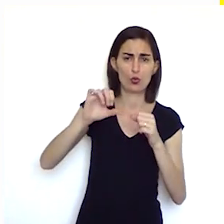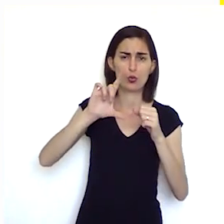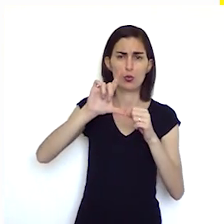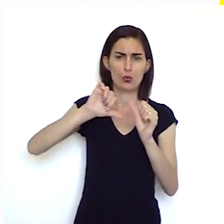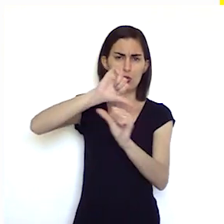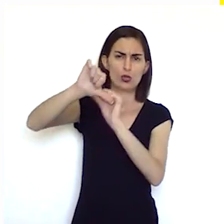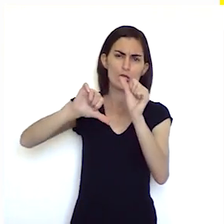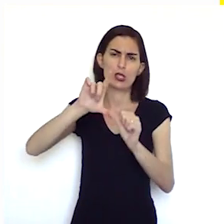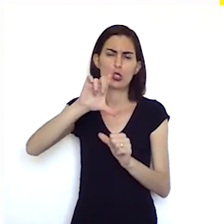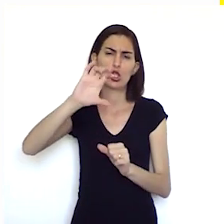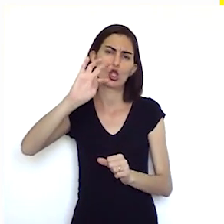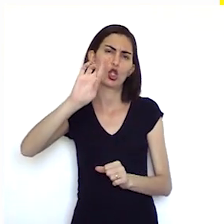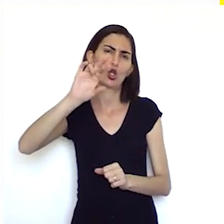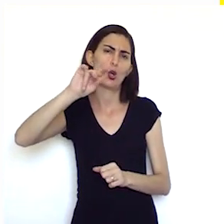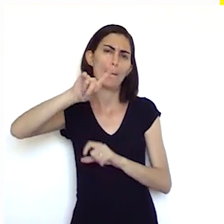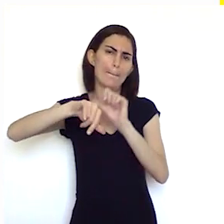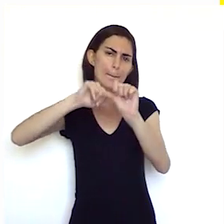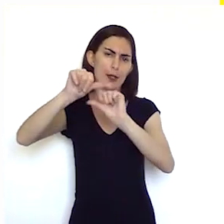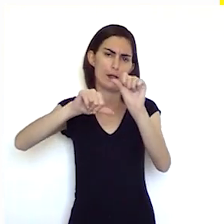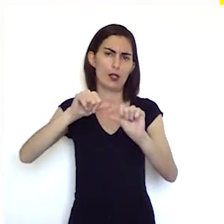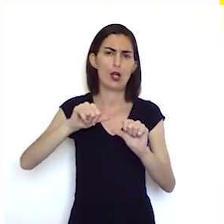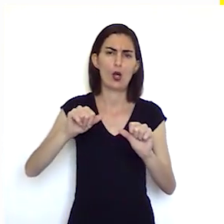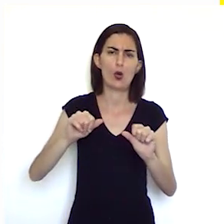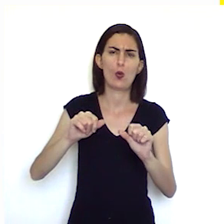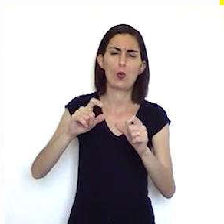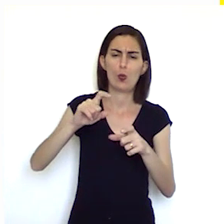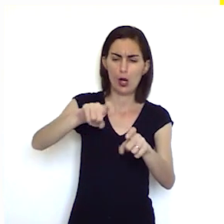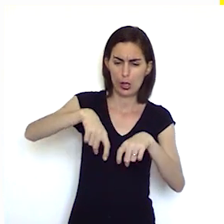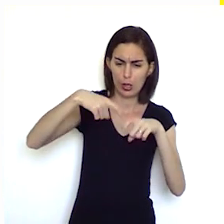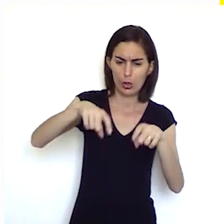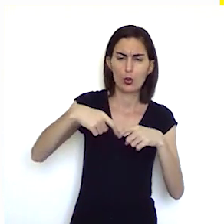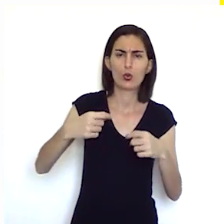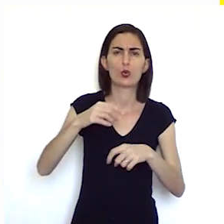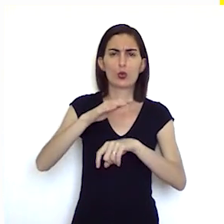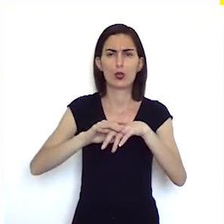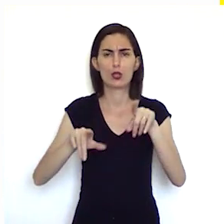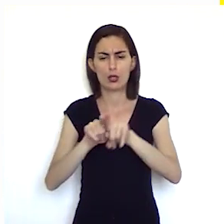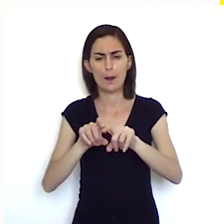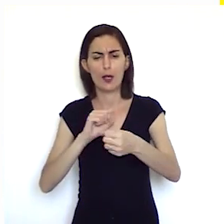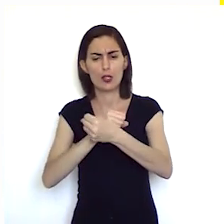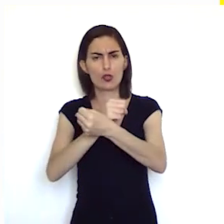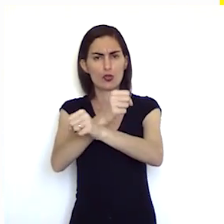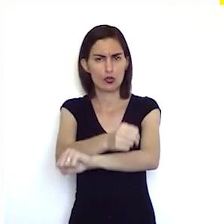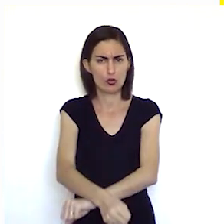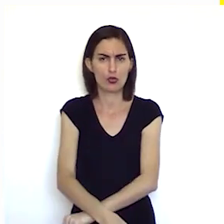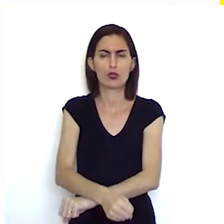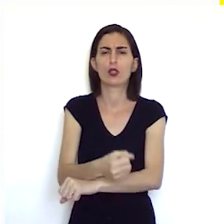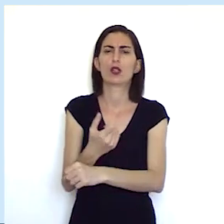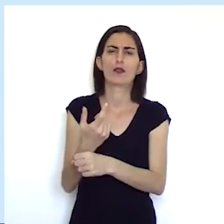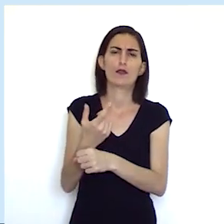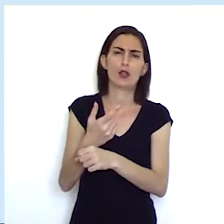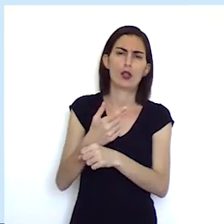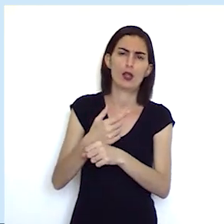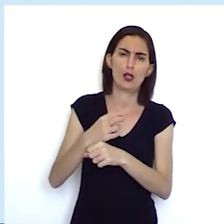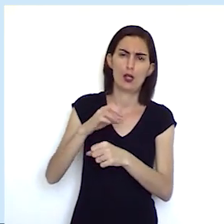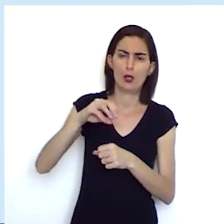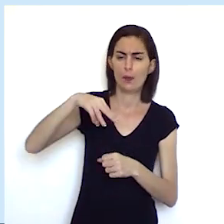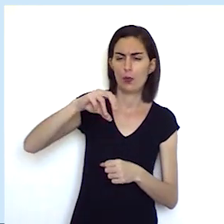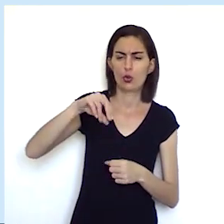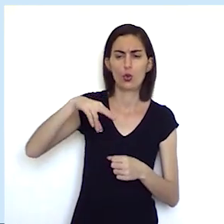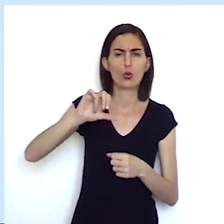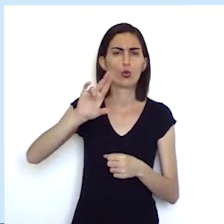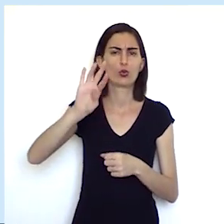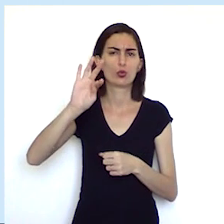mais tropicais se voltaram para a agricultura em larga escala baseada na mão de obra escrava para exportação, a monocultura